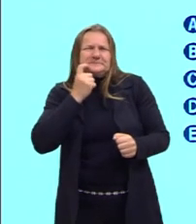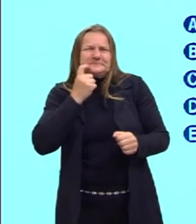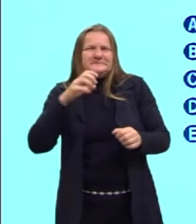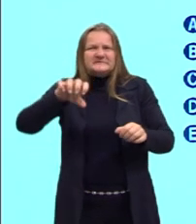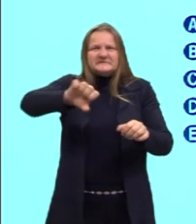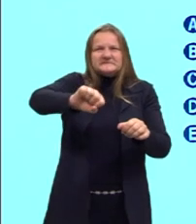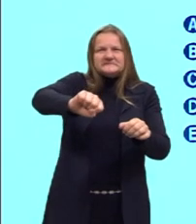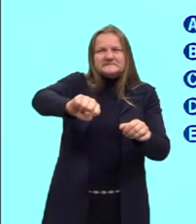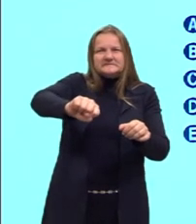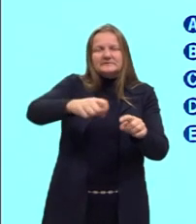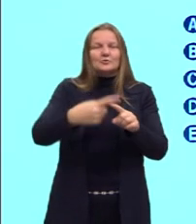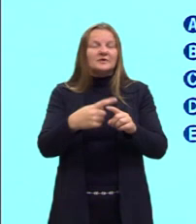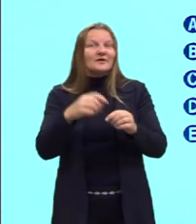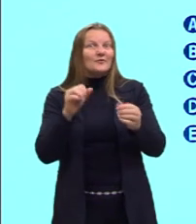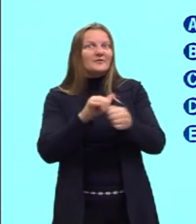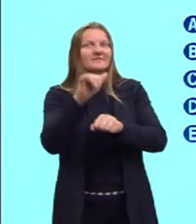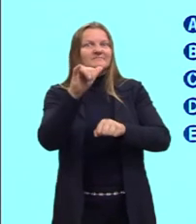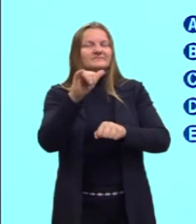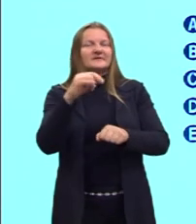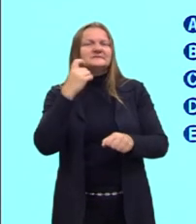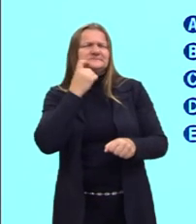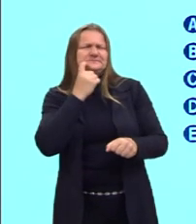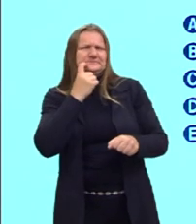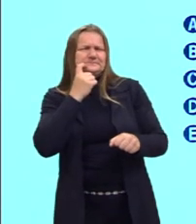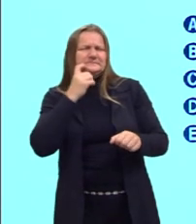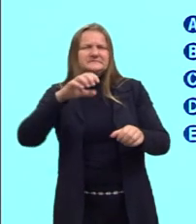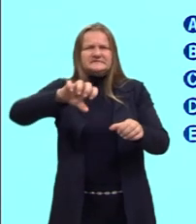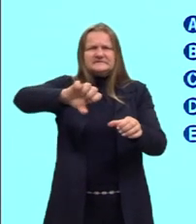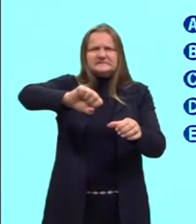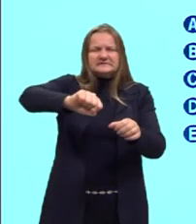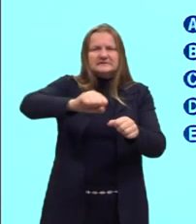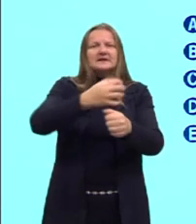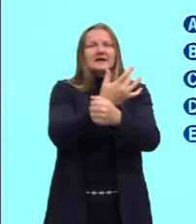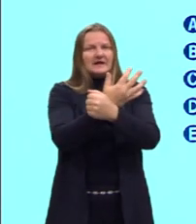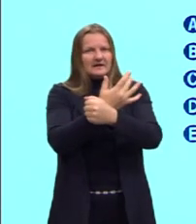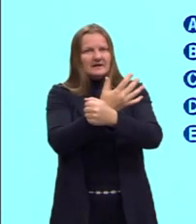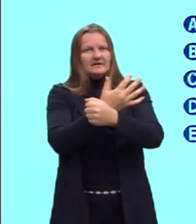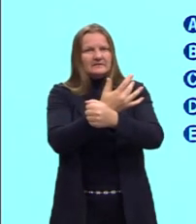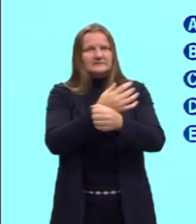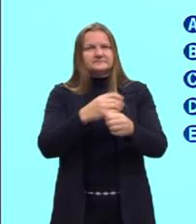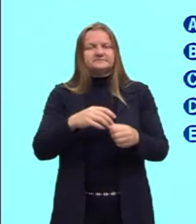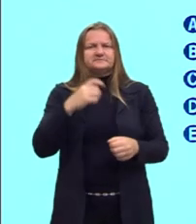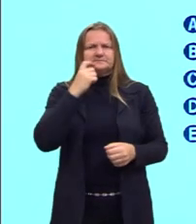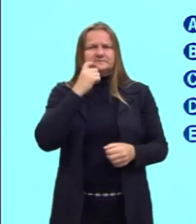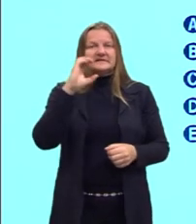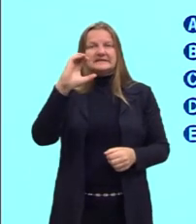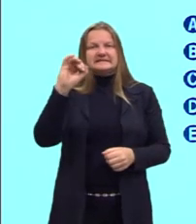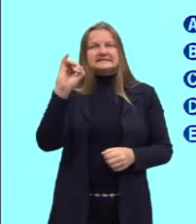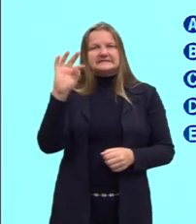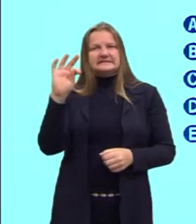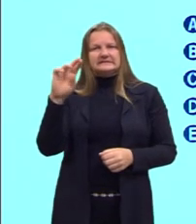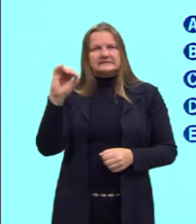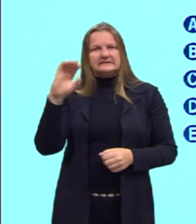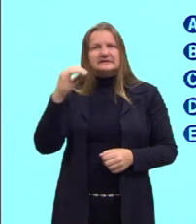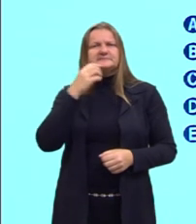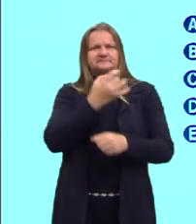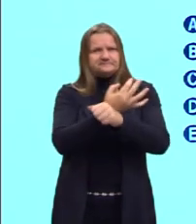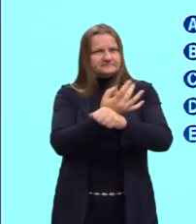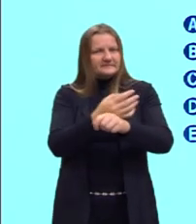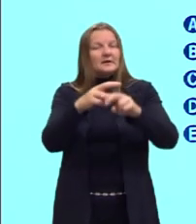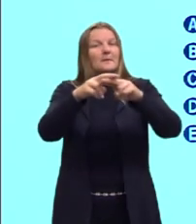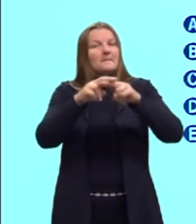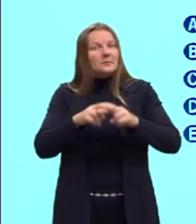água. O que acontece? O suco de limão, eu sei que o limão é uma fruta cítrica, é uma fruta ácida.